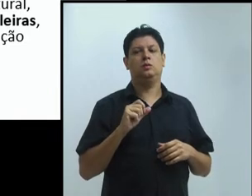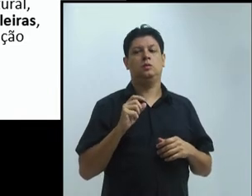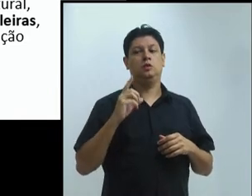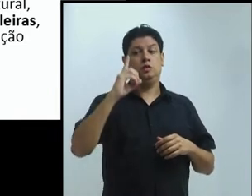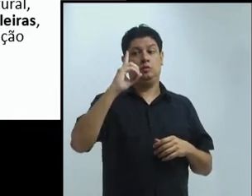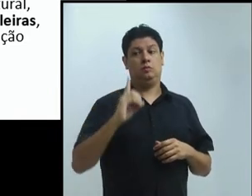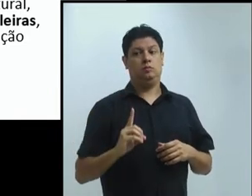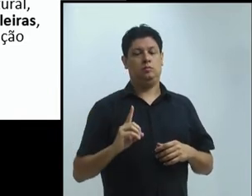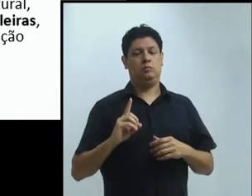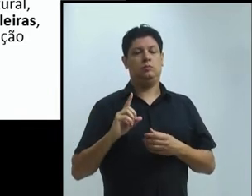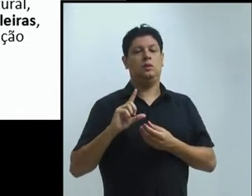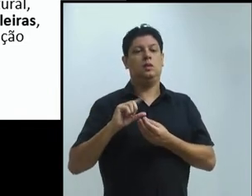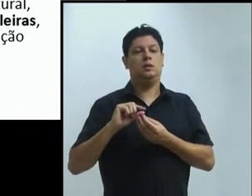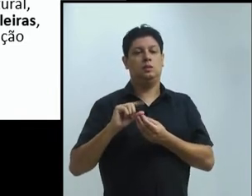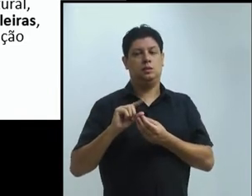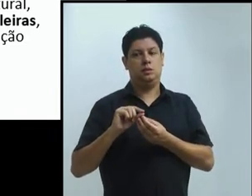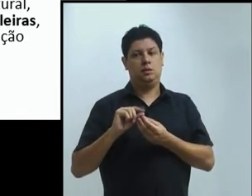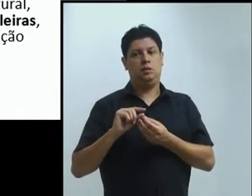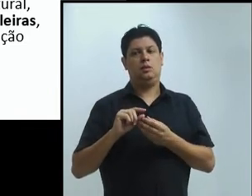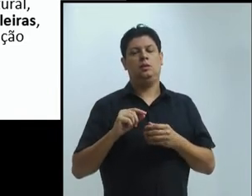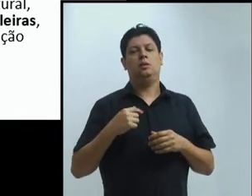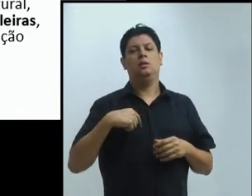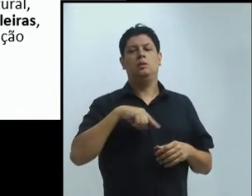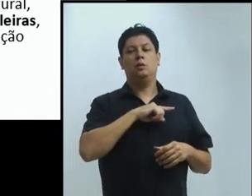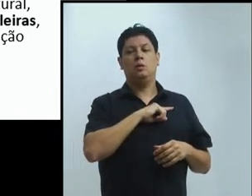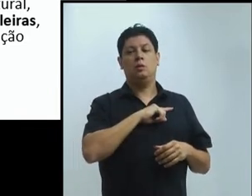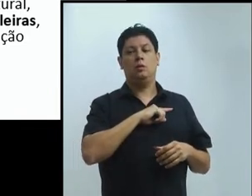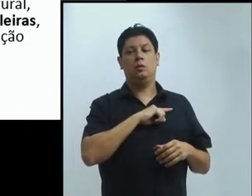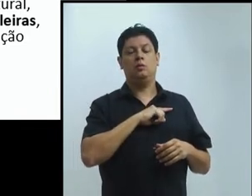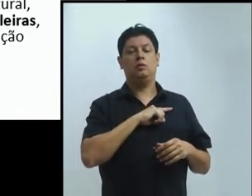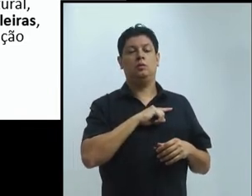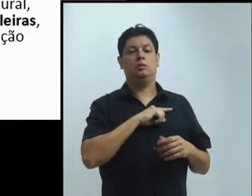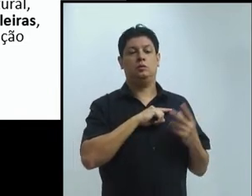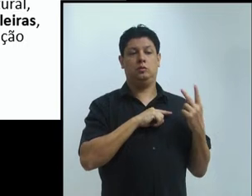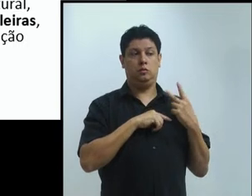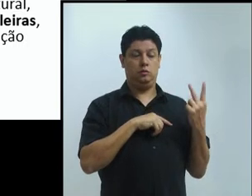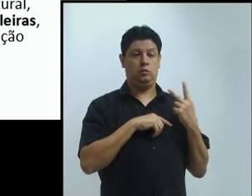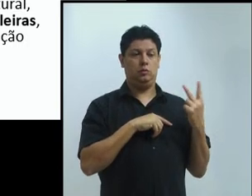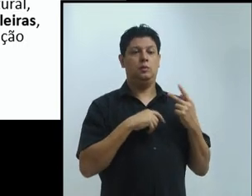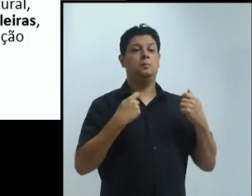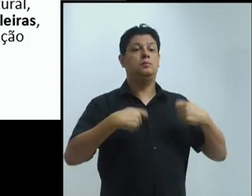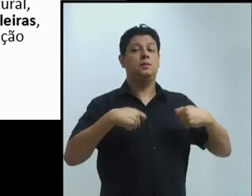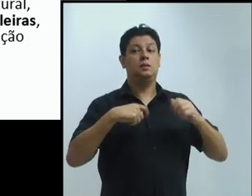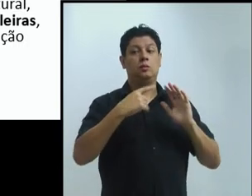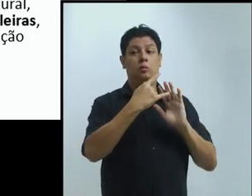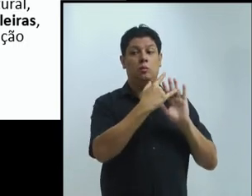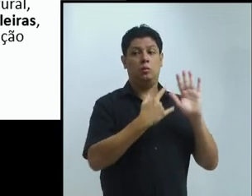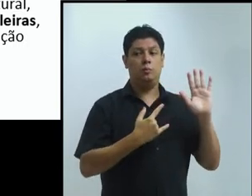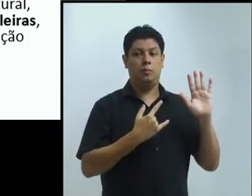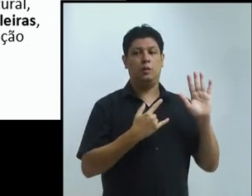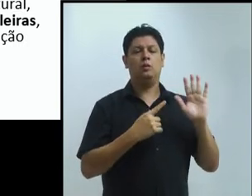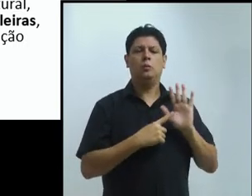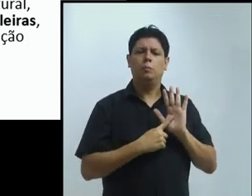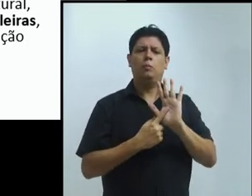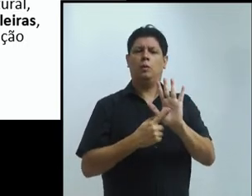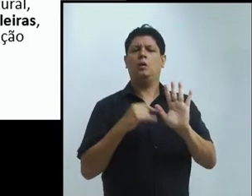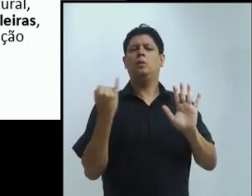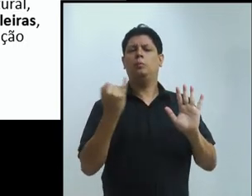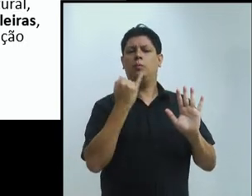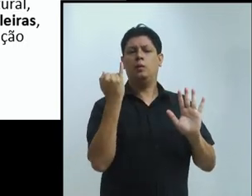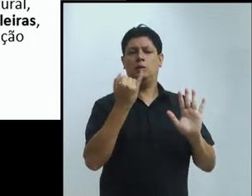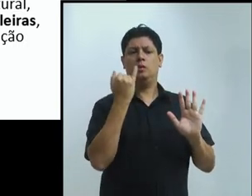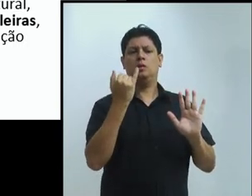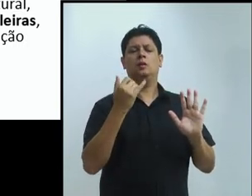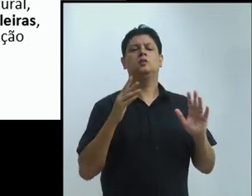dissesse da importância dessa política linguística para a nossa universidade. E